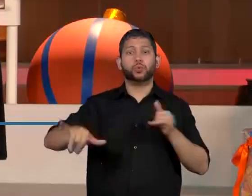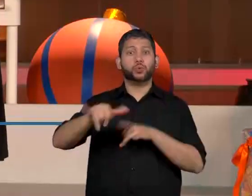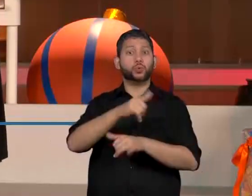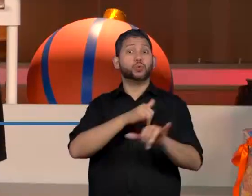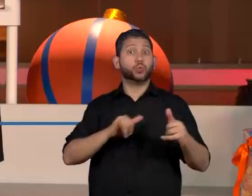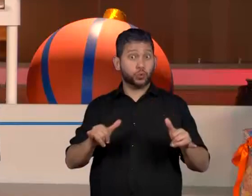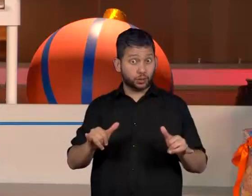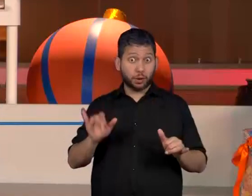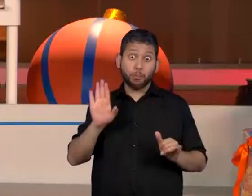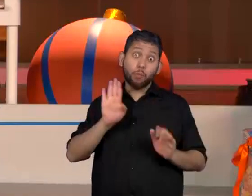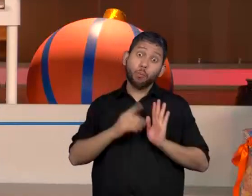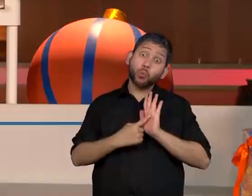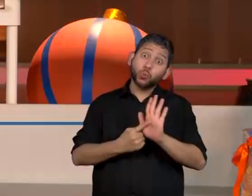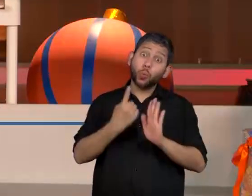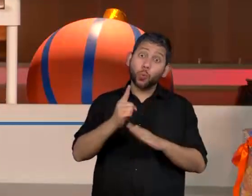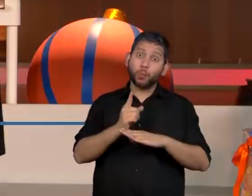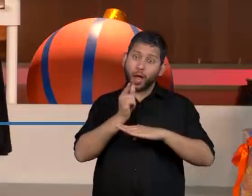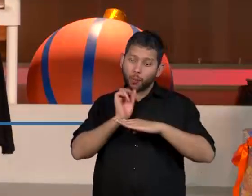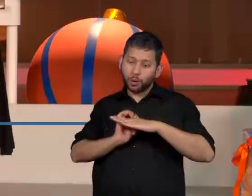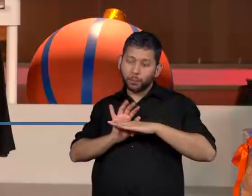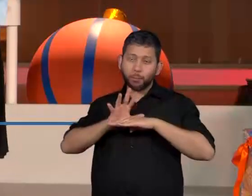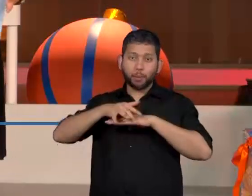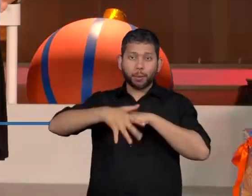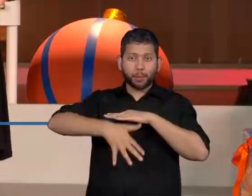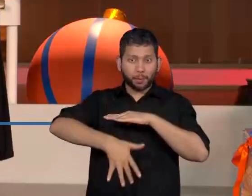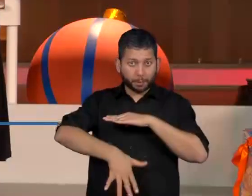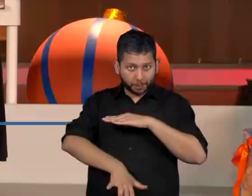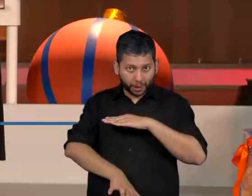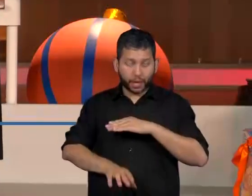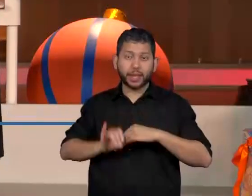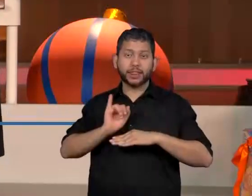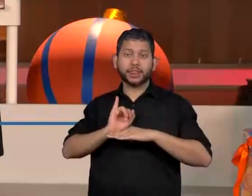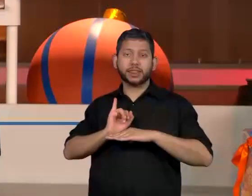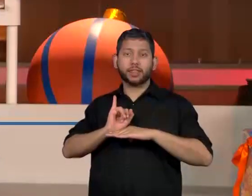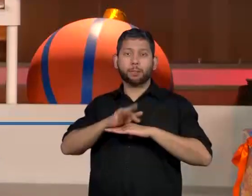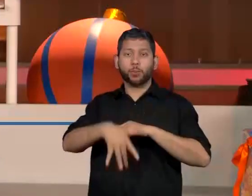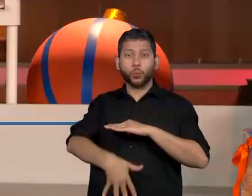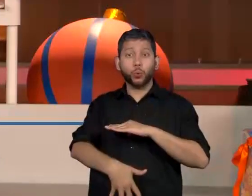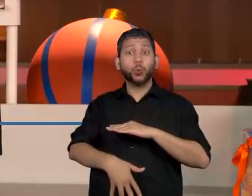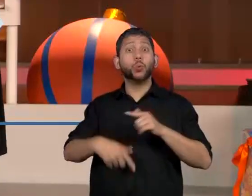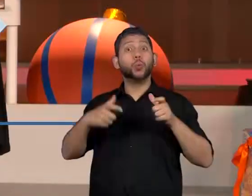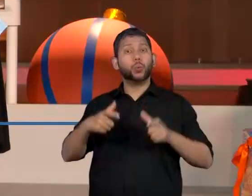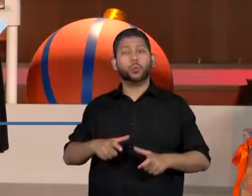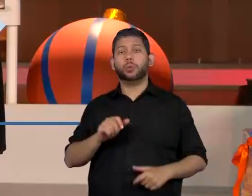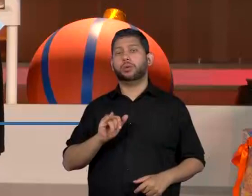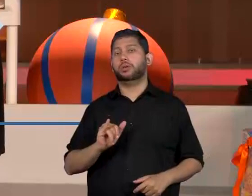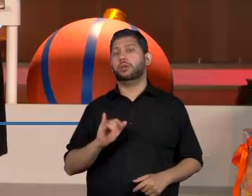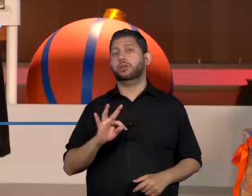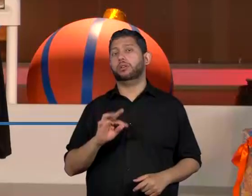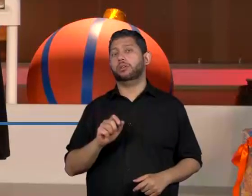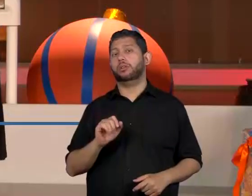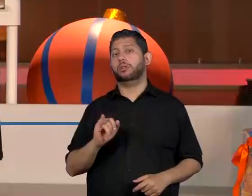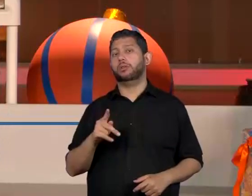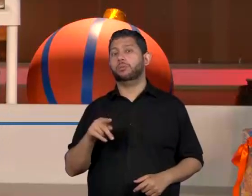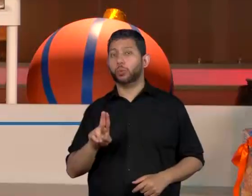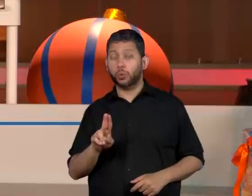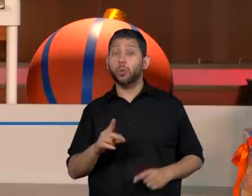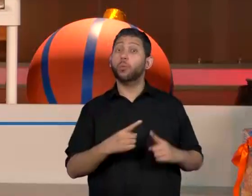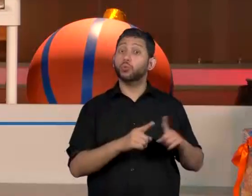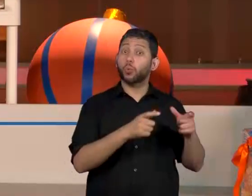nas hidrelétricas, no caso da grande Itaipu. E também foi citada a questão das termoelétricas,